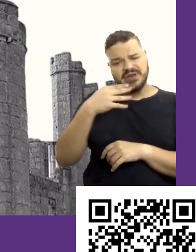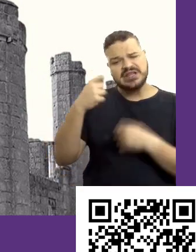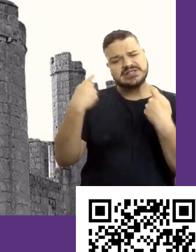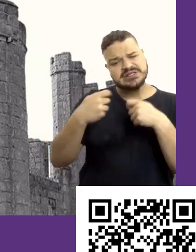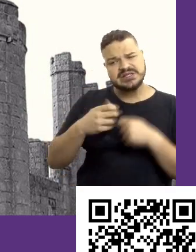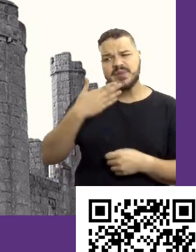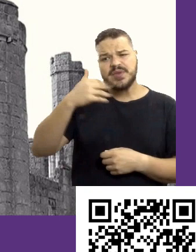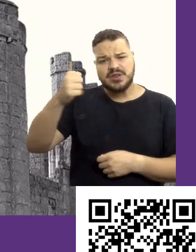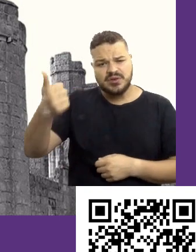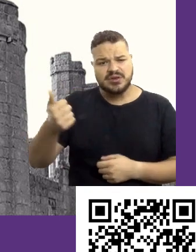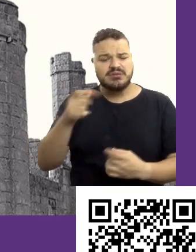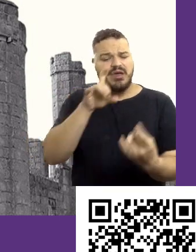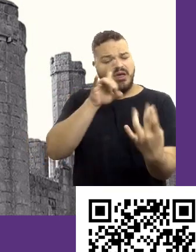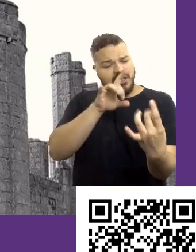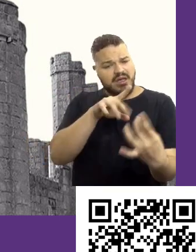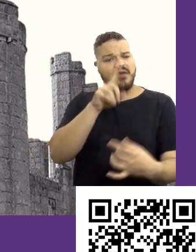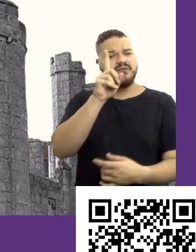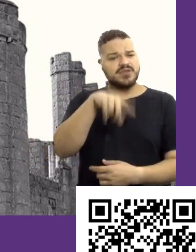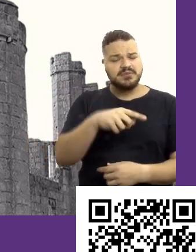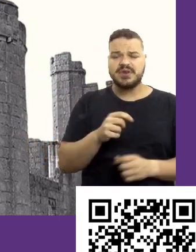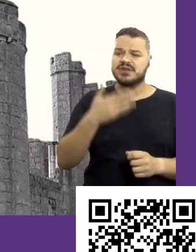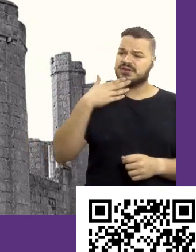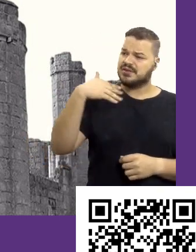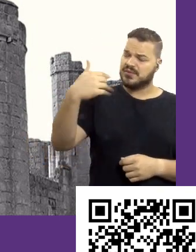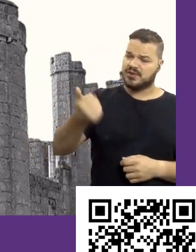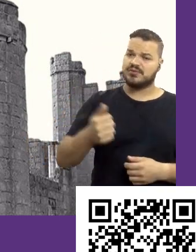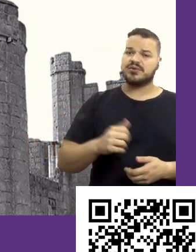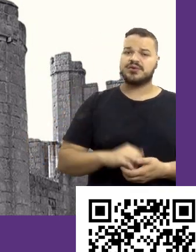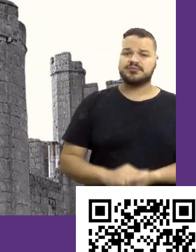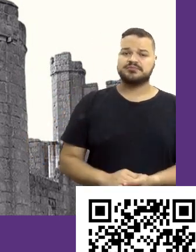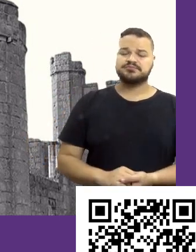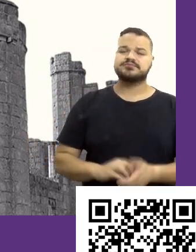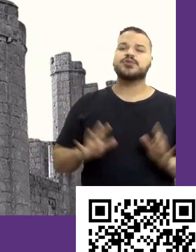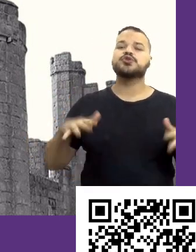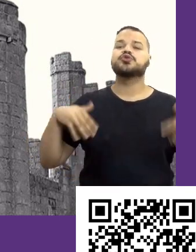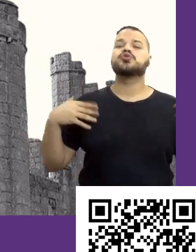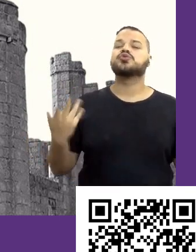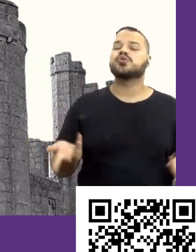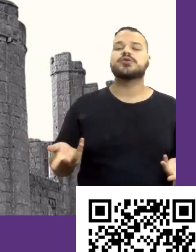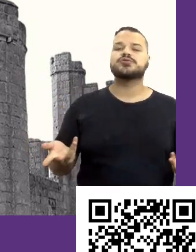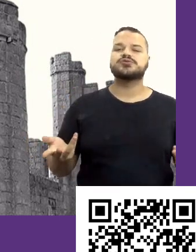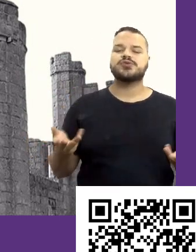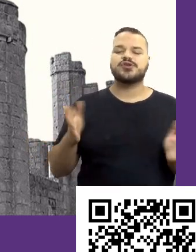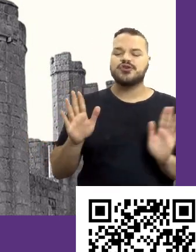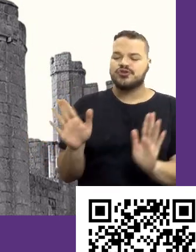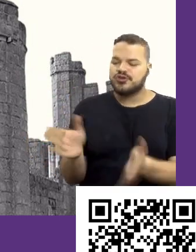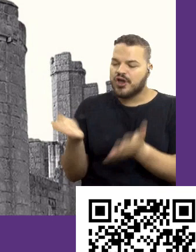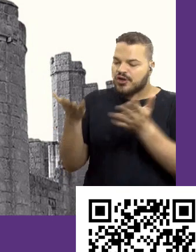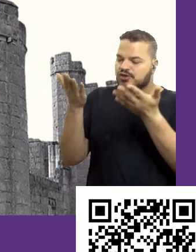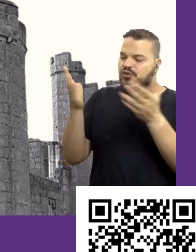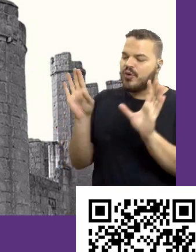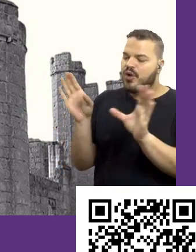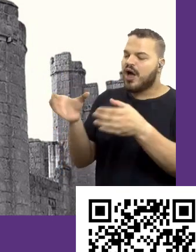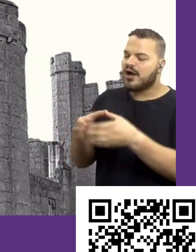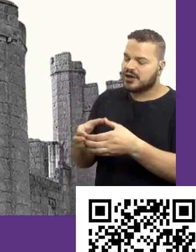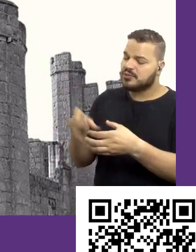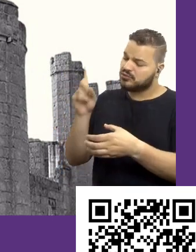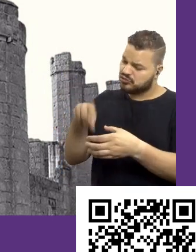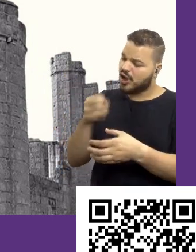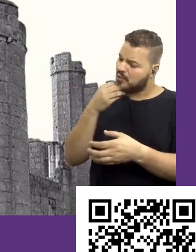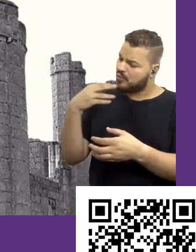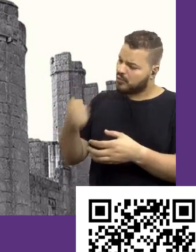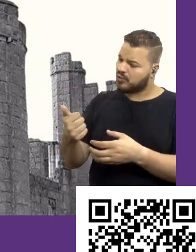pode fazer para melhorar aquilo que você precisa melhorar? mas quando que a gente estimulou a nossa equipe a ser melhor ainda naquilo que já é bom?